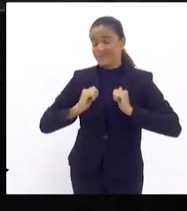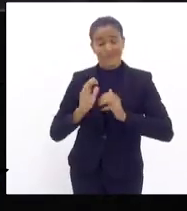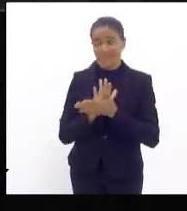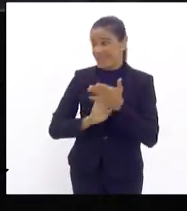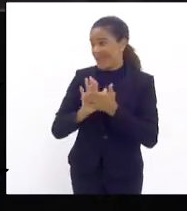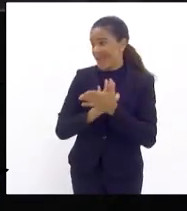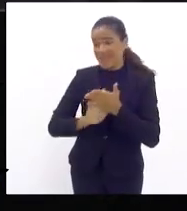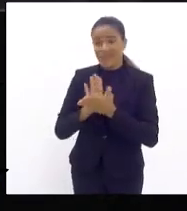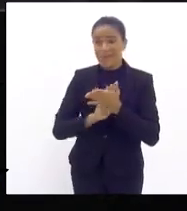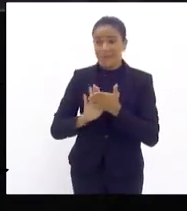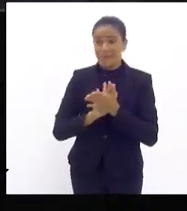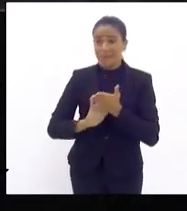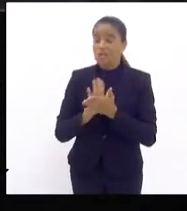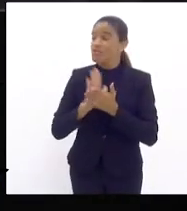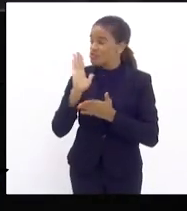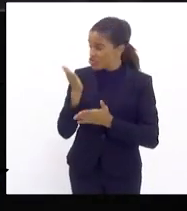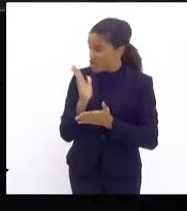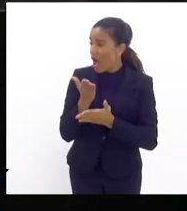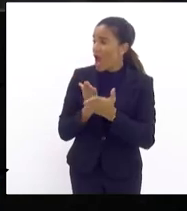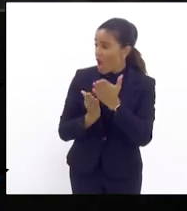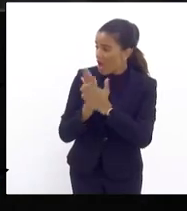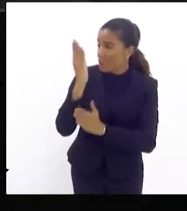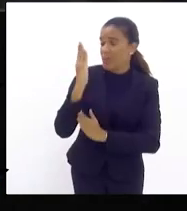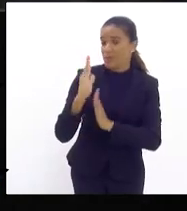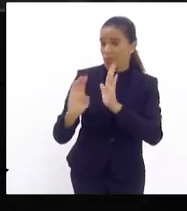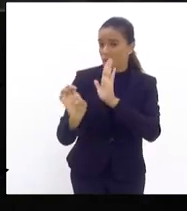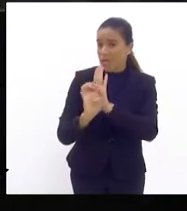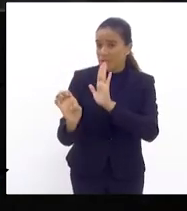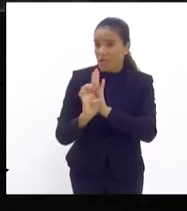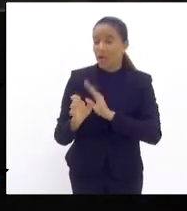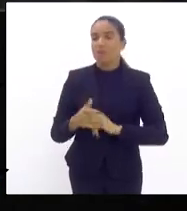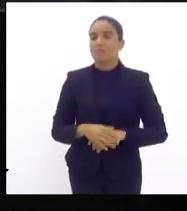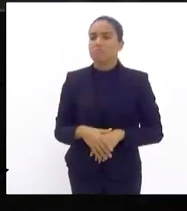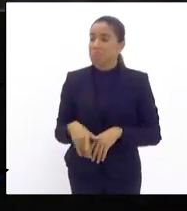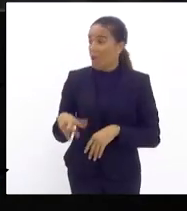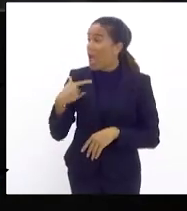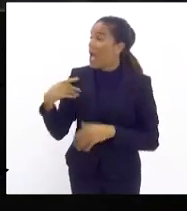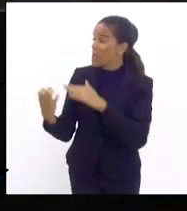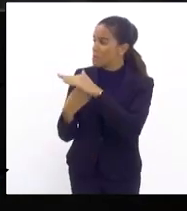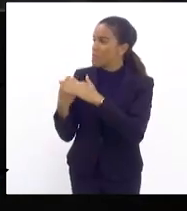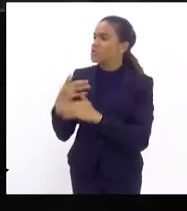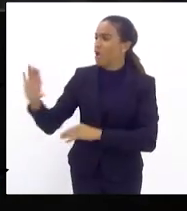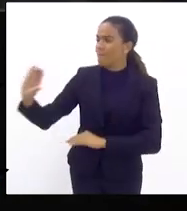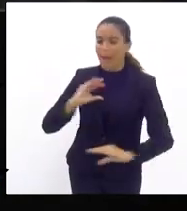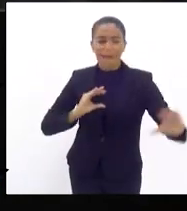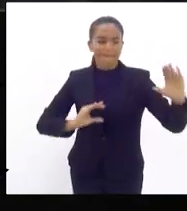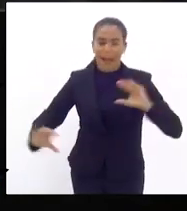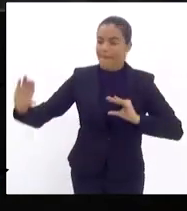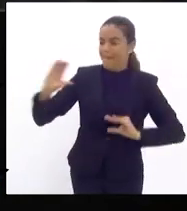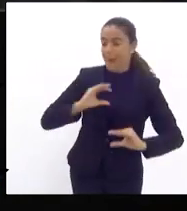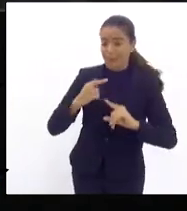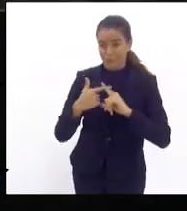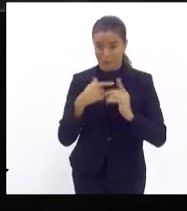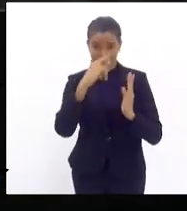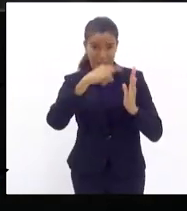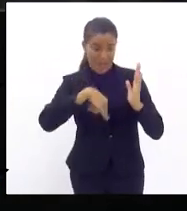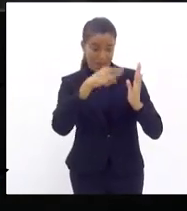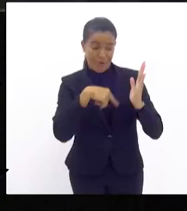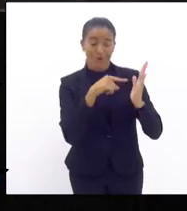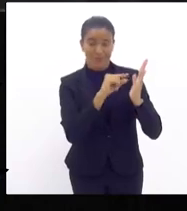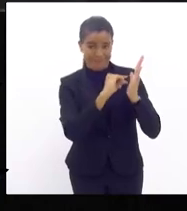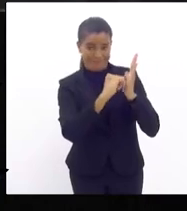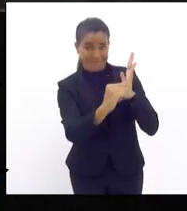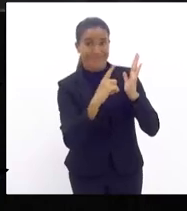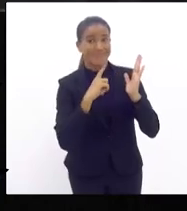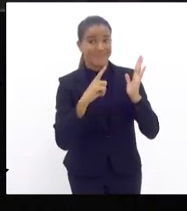concessão aconteceu as empresas estão o que? recebendo do contribuinte na sua conta e olha que ainda teve